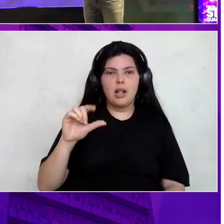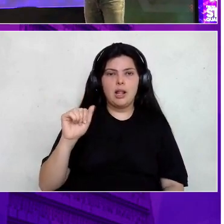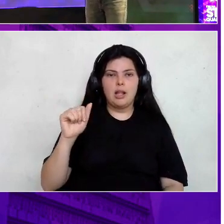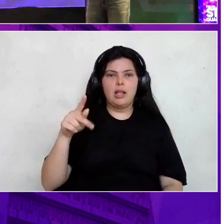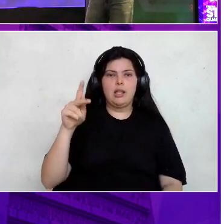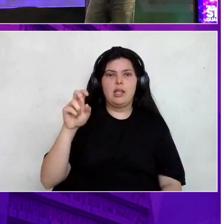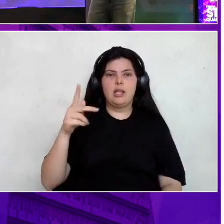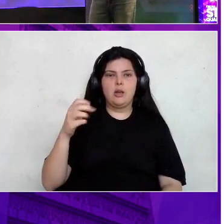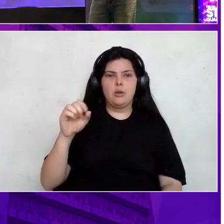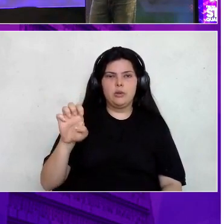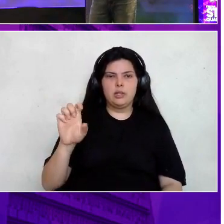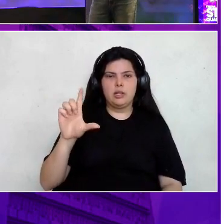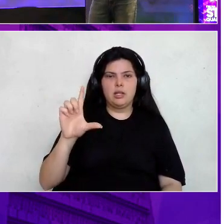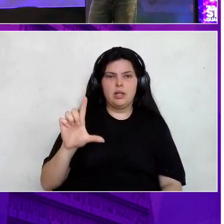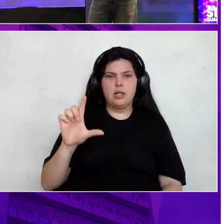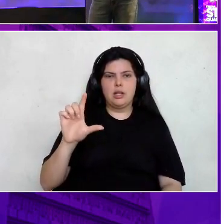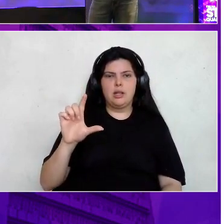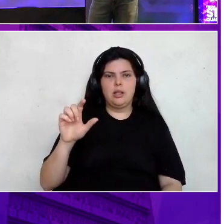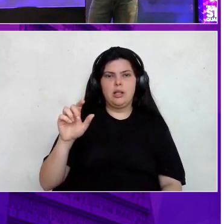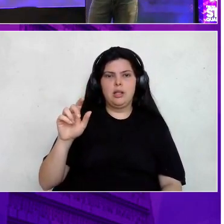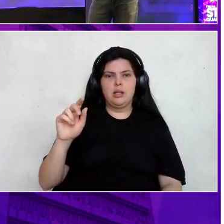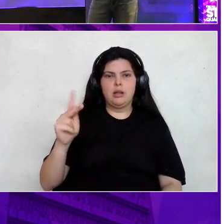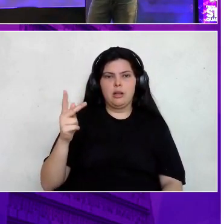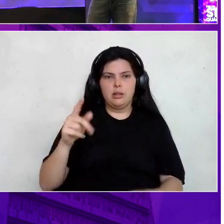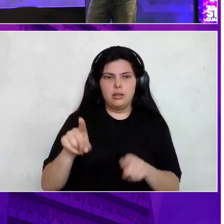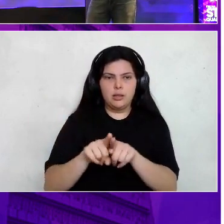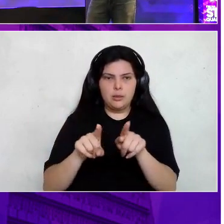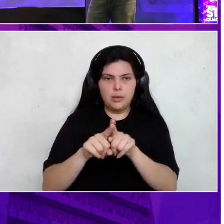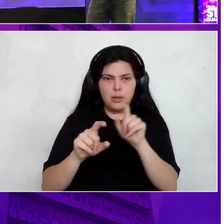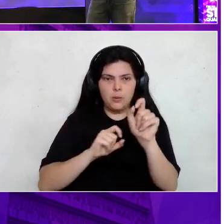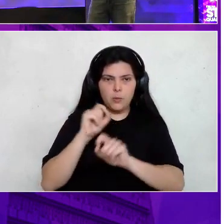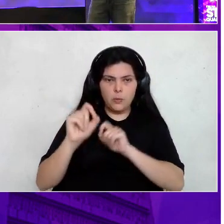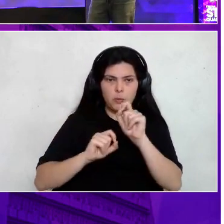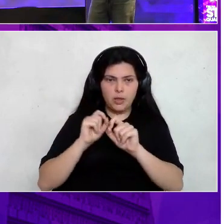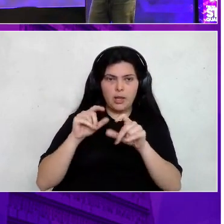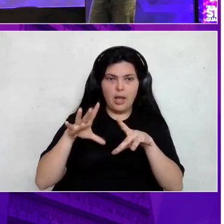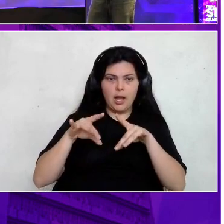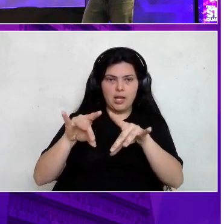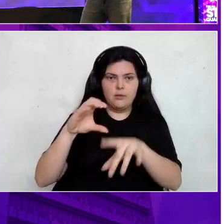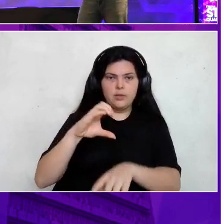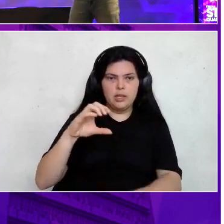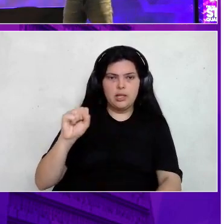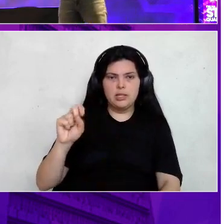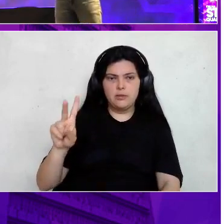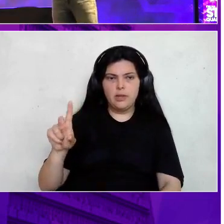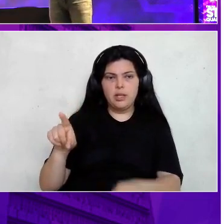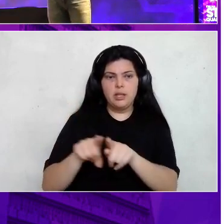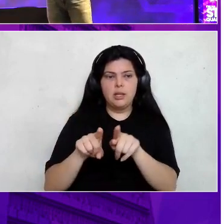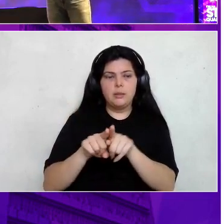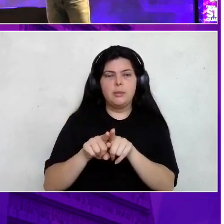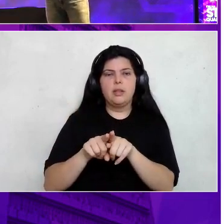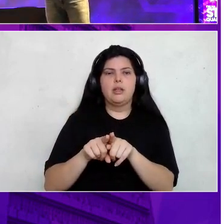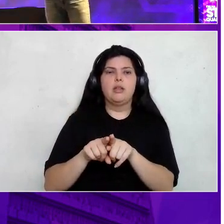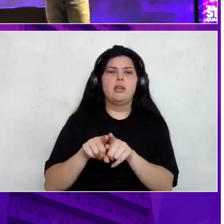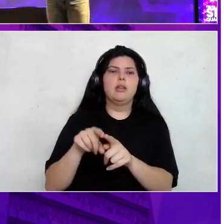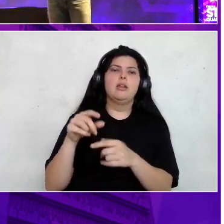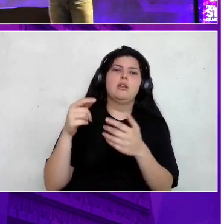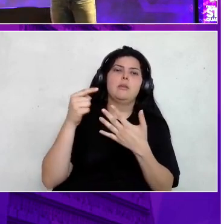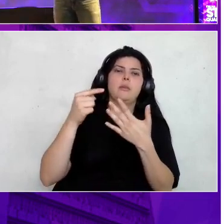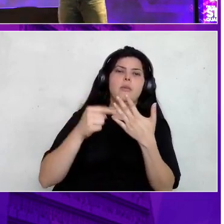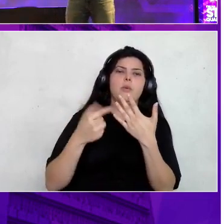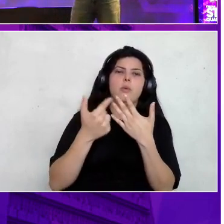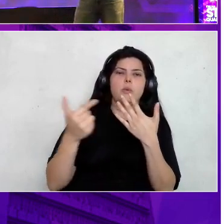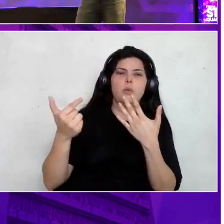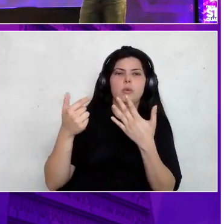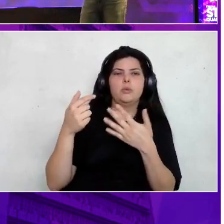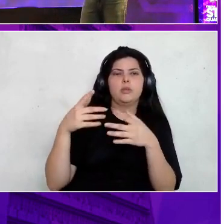informações que estão em formato de arquivo. Então, estão em formato de arquivo CSV, estão em formato parquê, avro e outros formatos de arquivo. O que